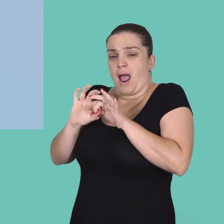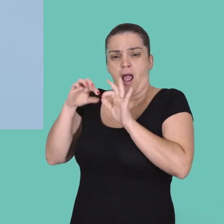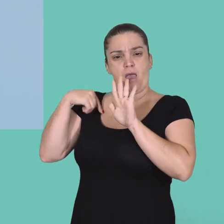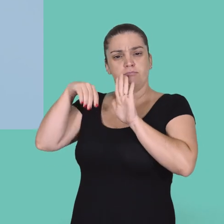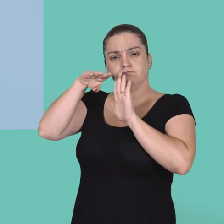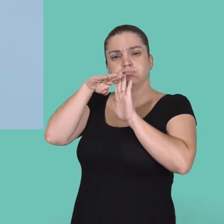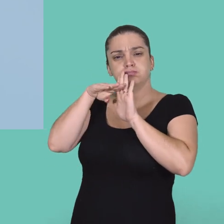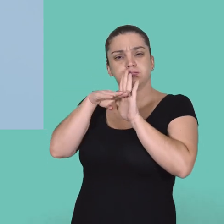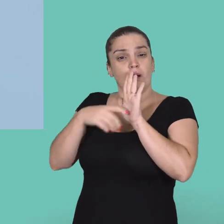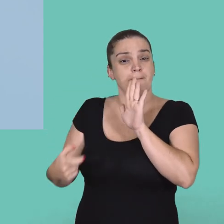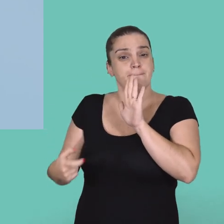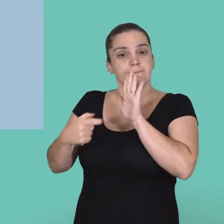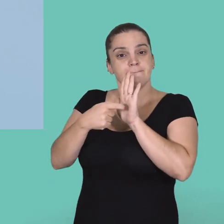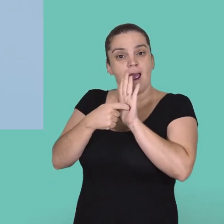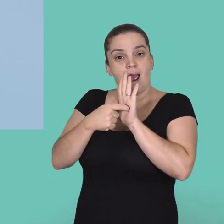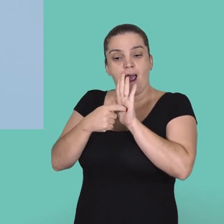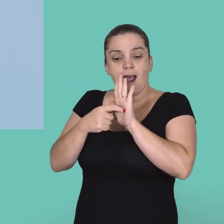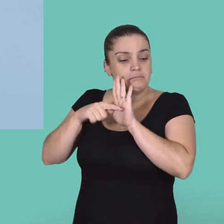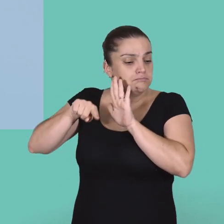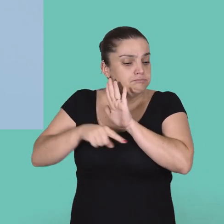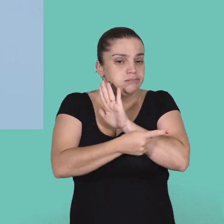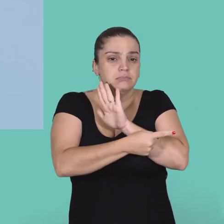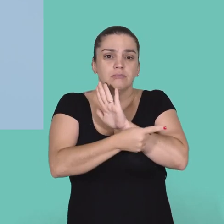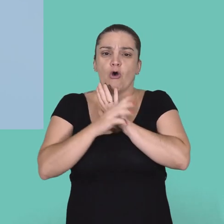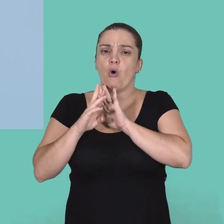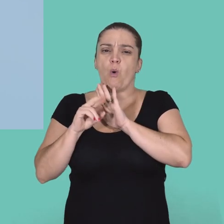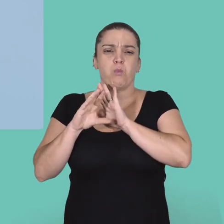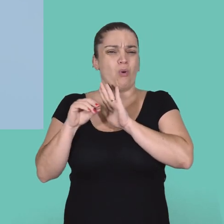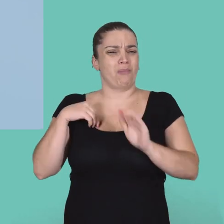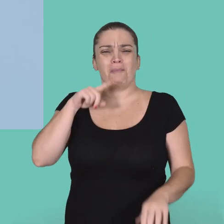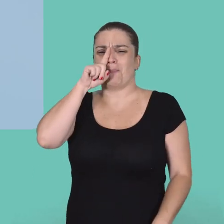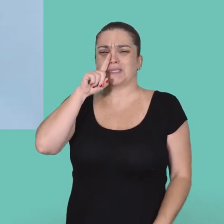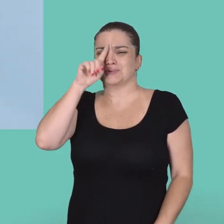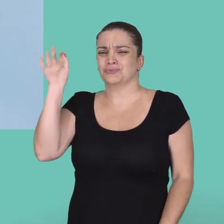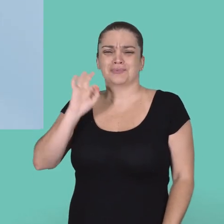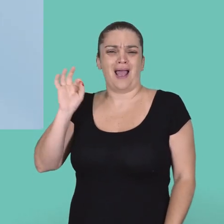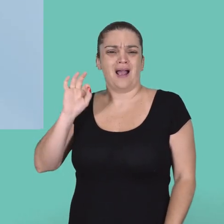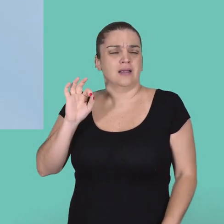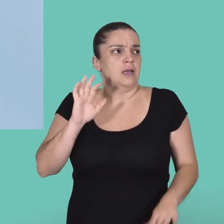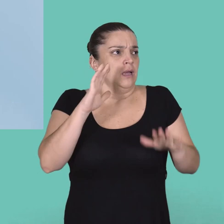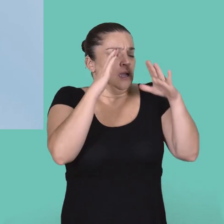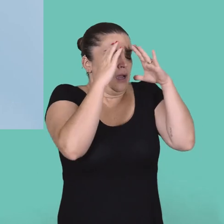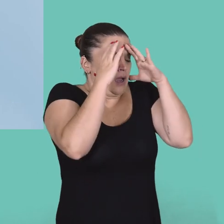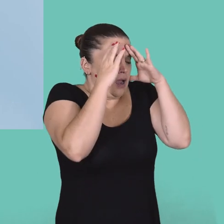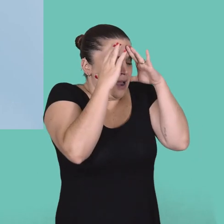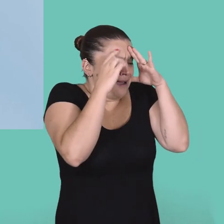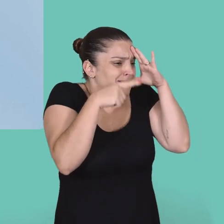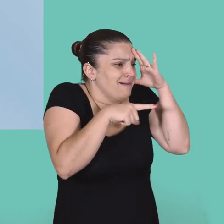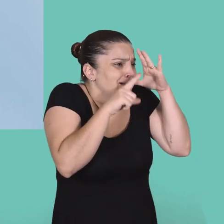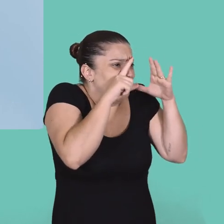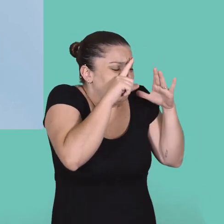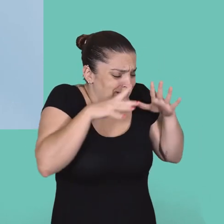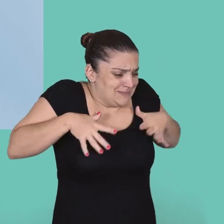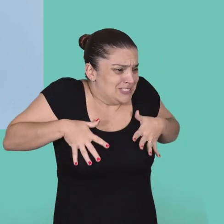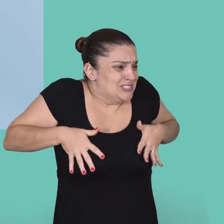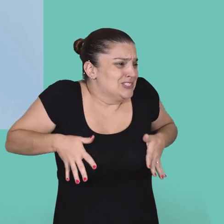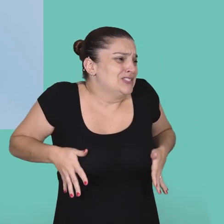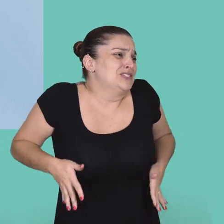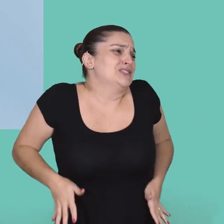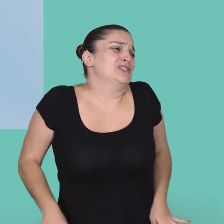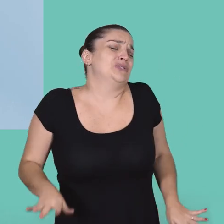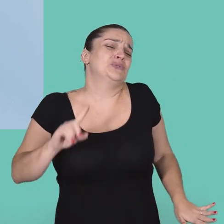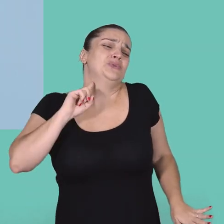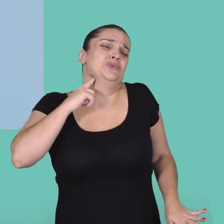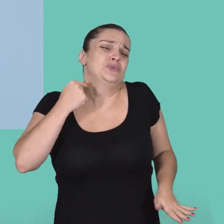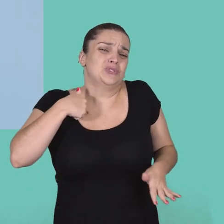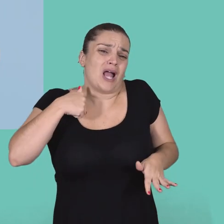Eu vou fazer um programinha para coordenar a placa. Não tem nenhum risco, mamãe. Ai, ela vai não só se machucar, mas sujar o